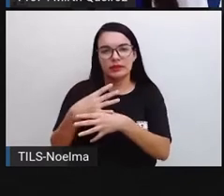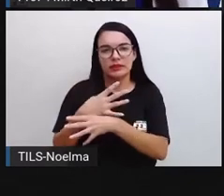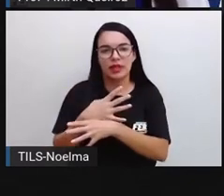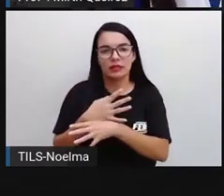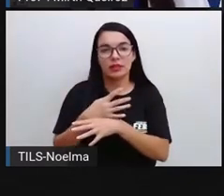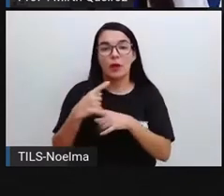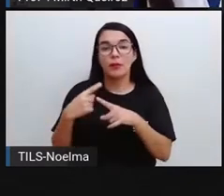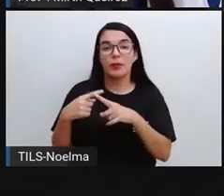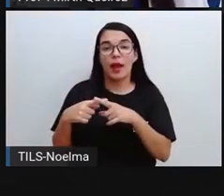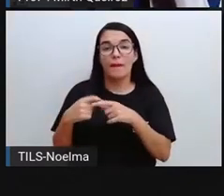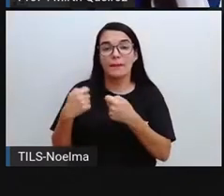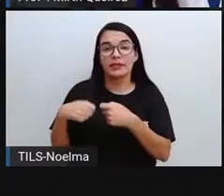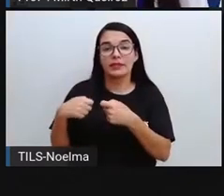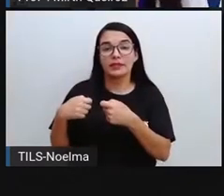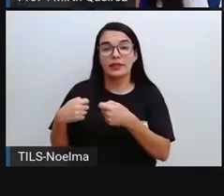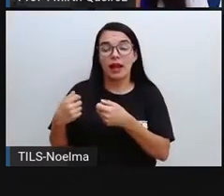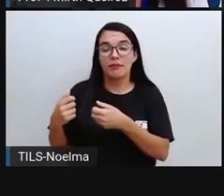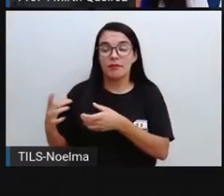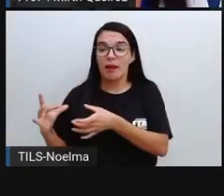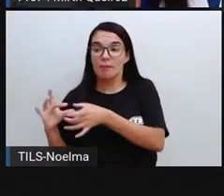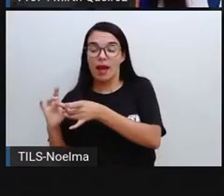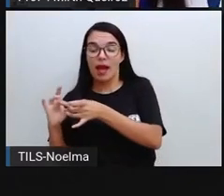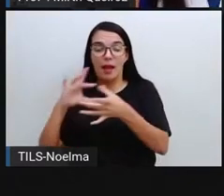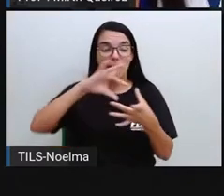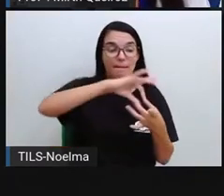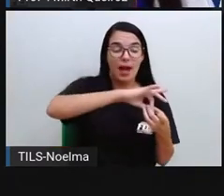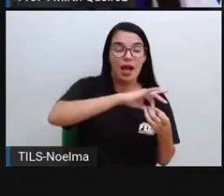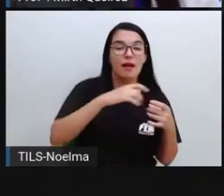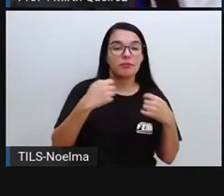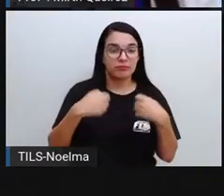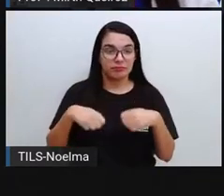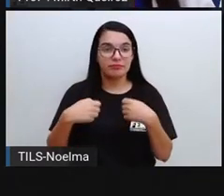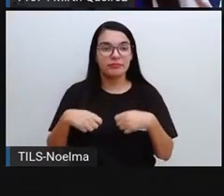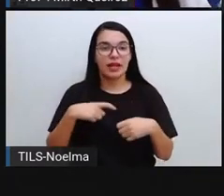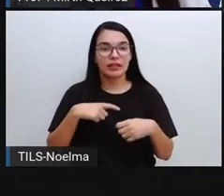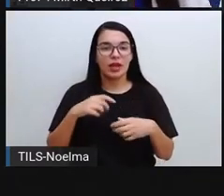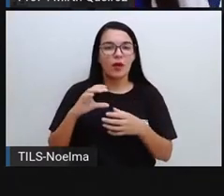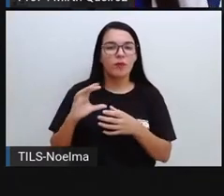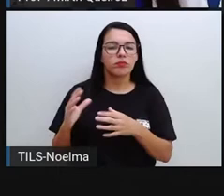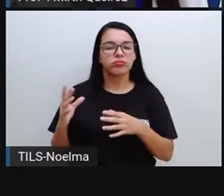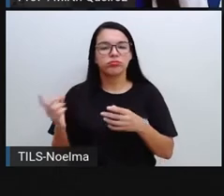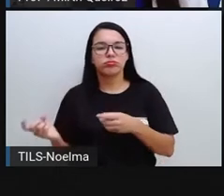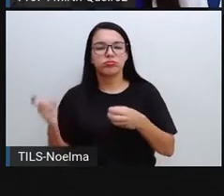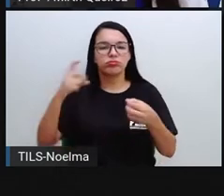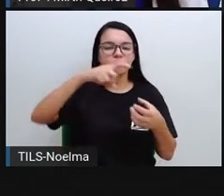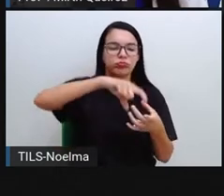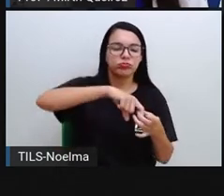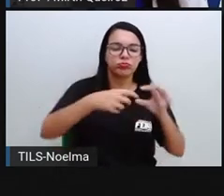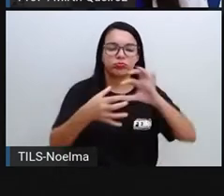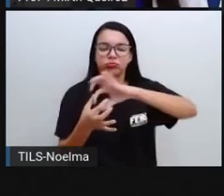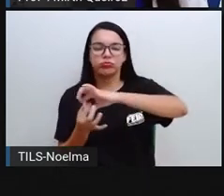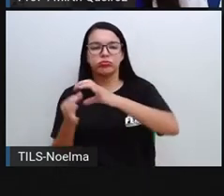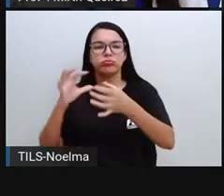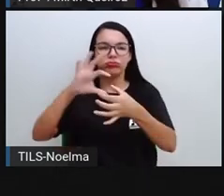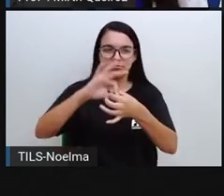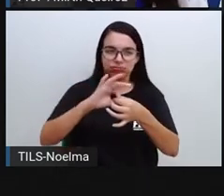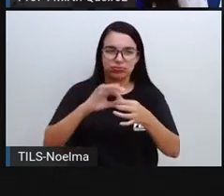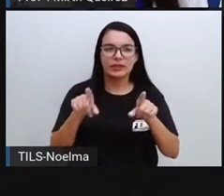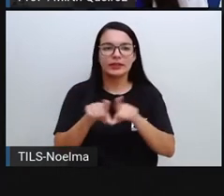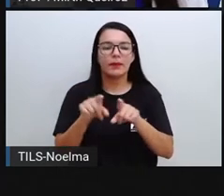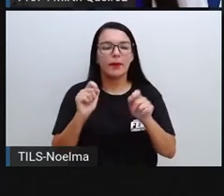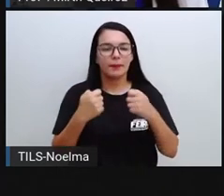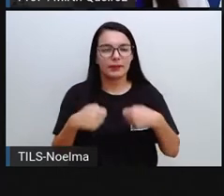depende da cidade, a cidade depende do campo e a essa interdependência a gente vai entender o